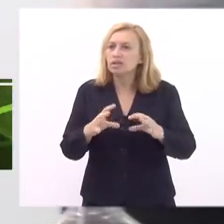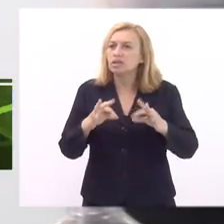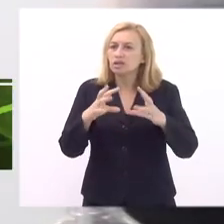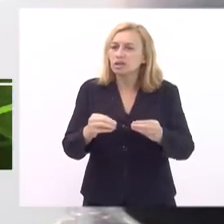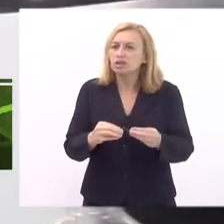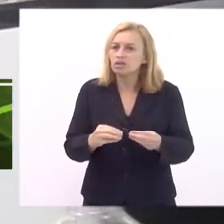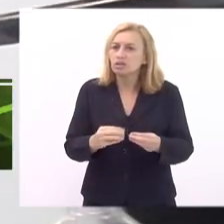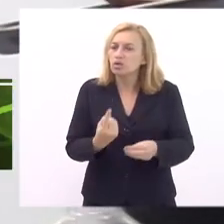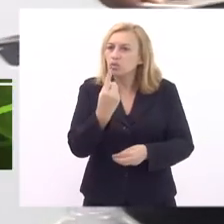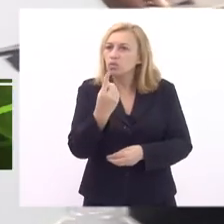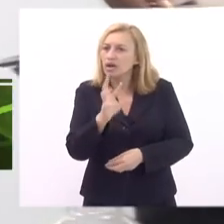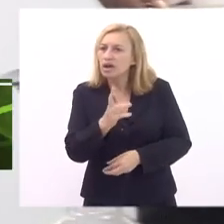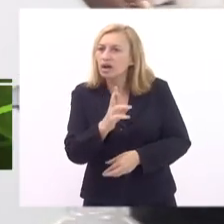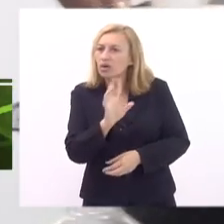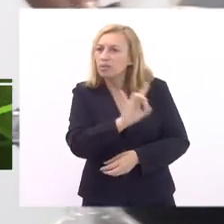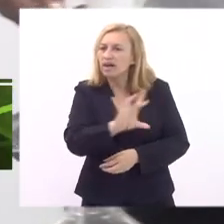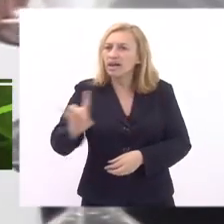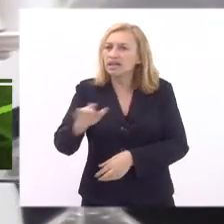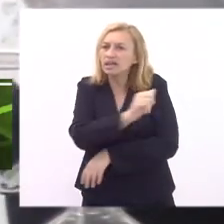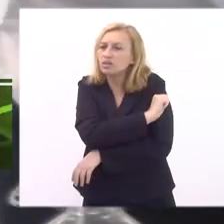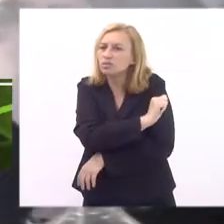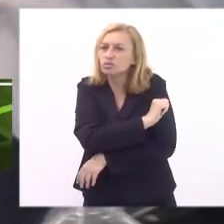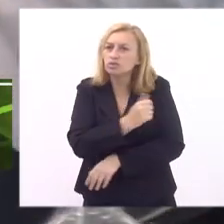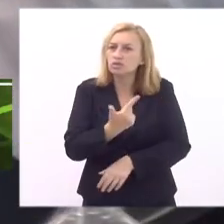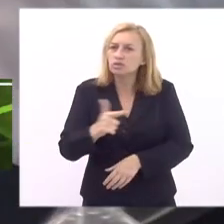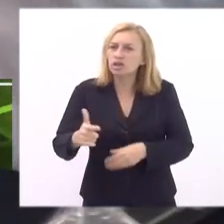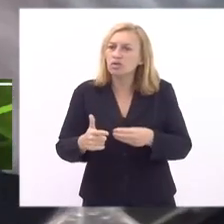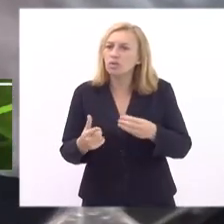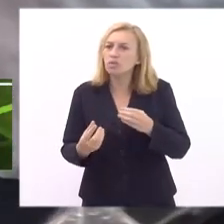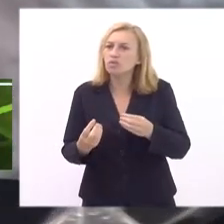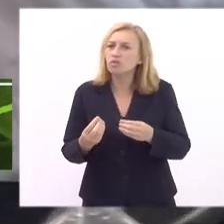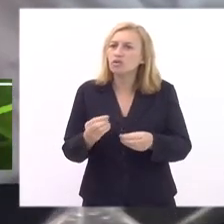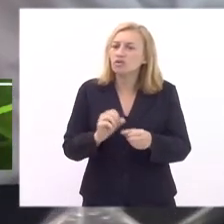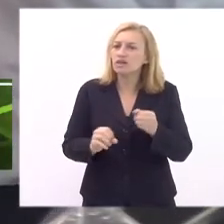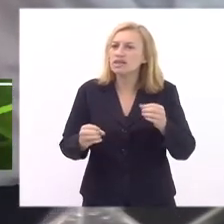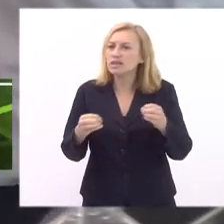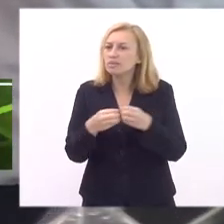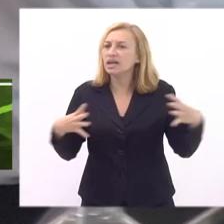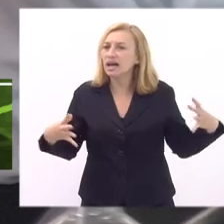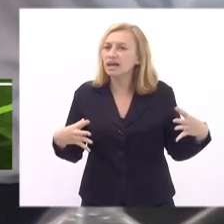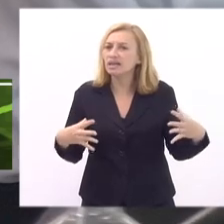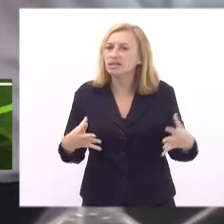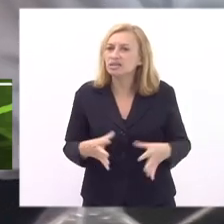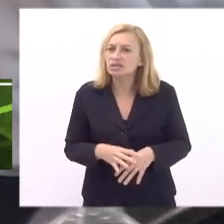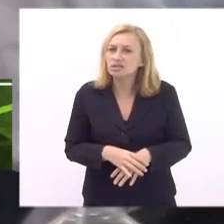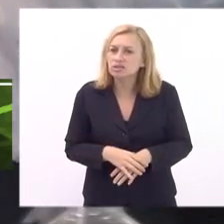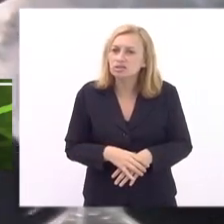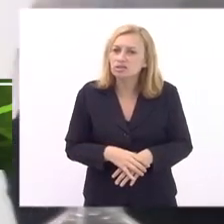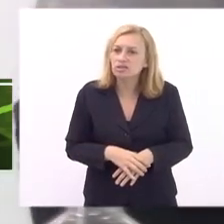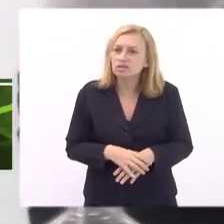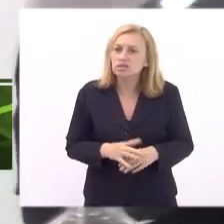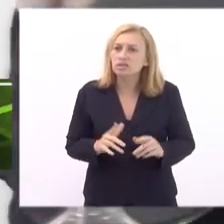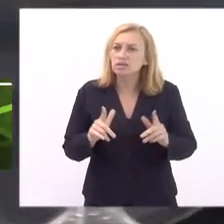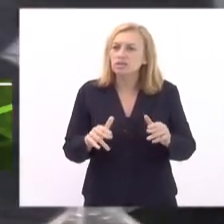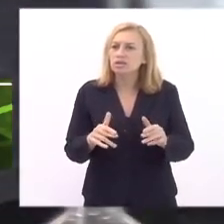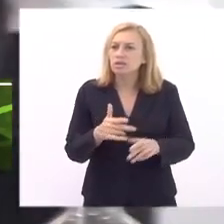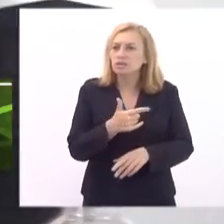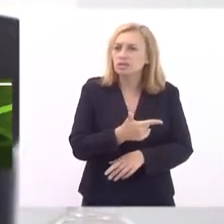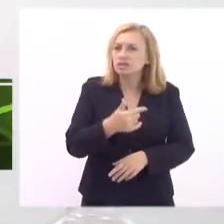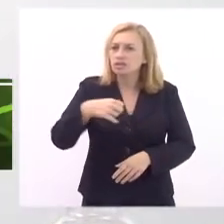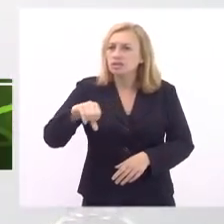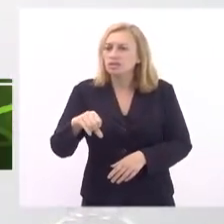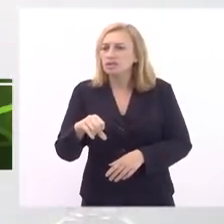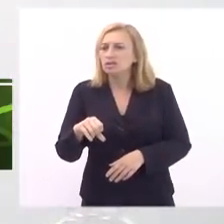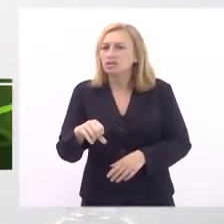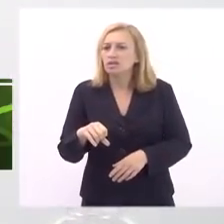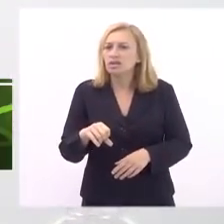um real por aluno não dá para você fazer milagre sendo que o preço da comida aumentou é a mesma renda que ela recebia em dois mil e dezenove e as coisas eram